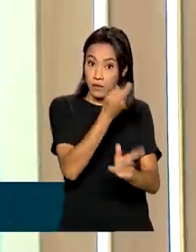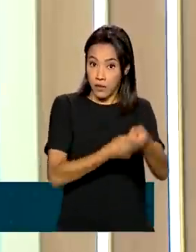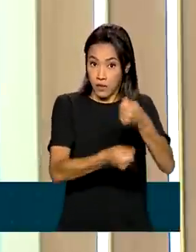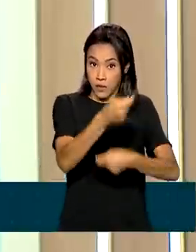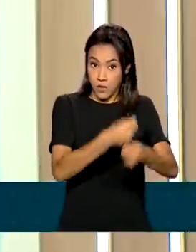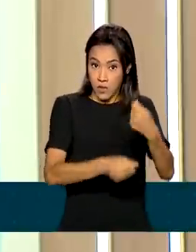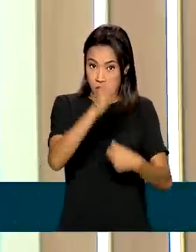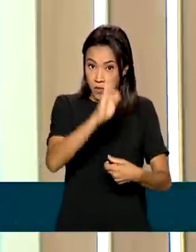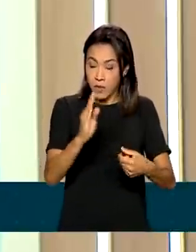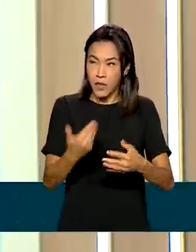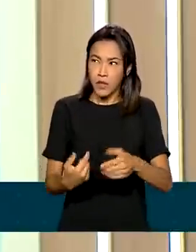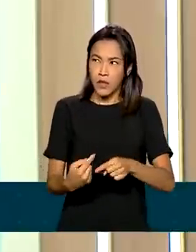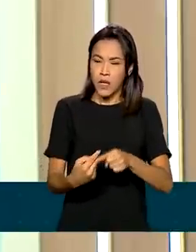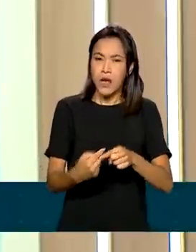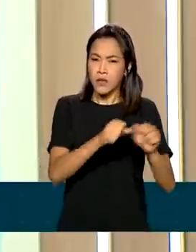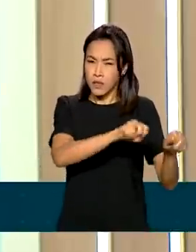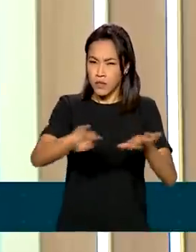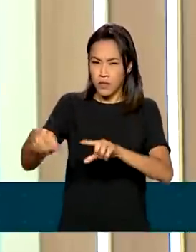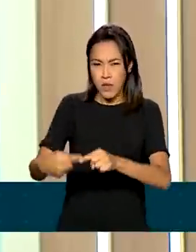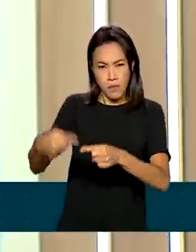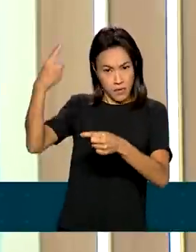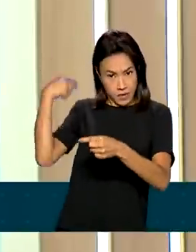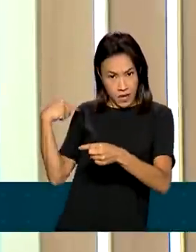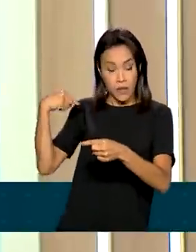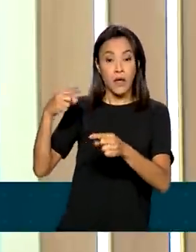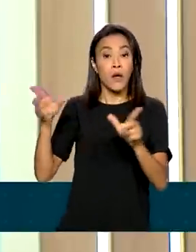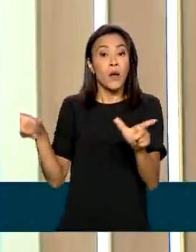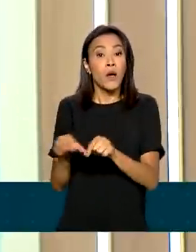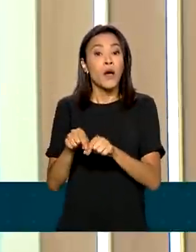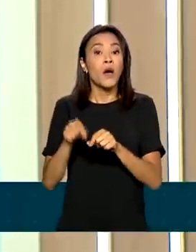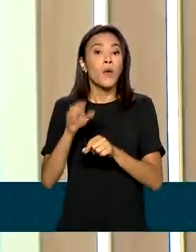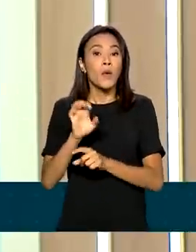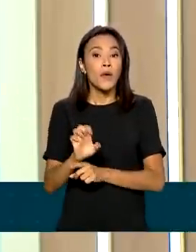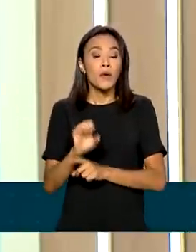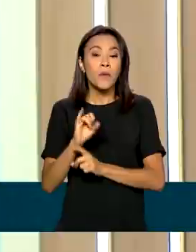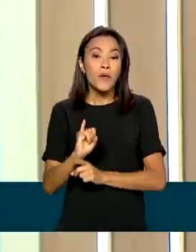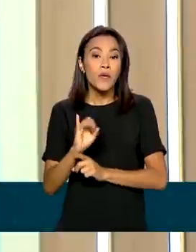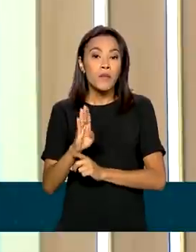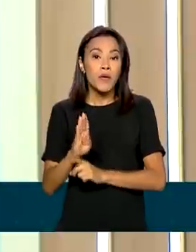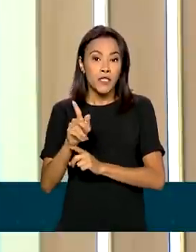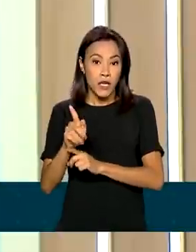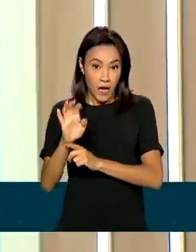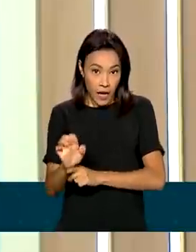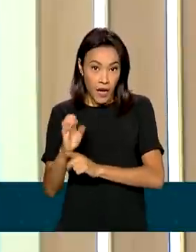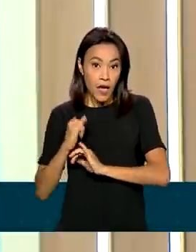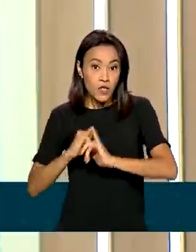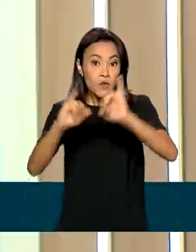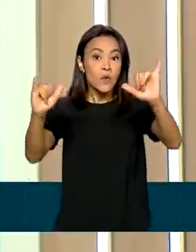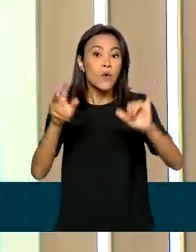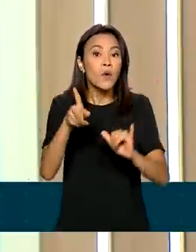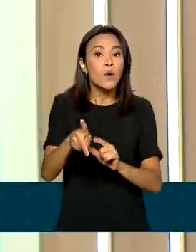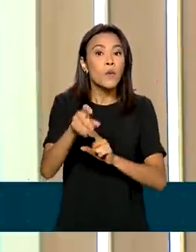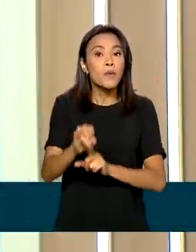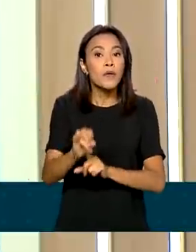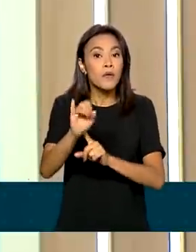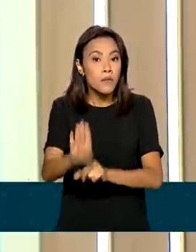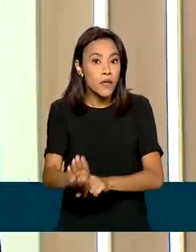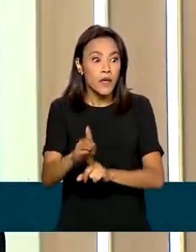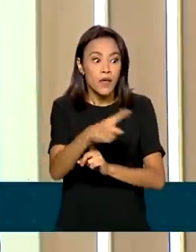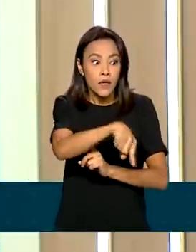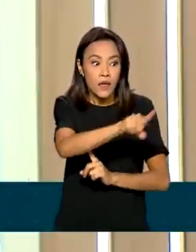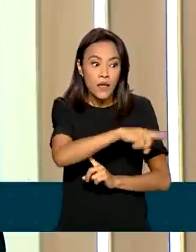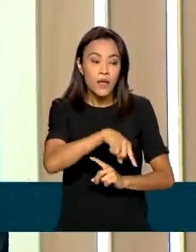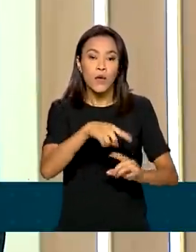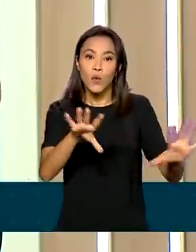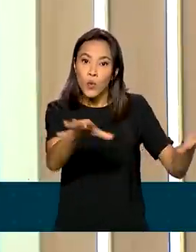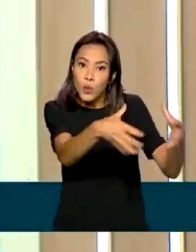publicou na semana passada o resultado do crescimento do PIB em 2021, que é um dos resultados mais aguardados pela